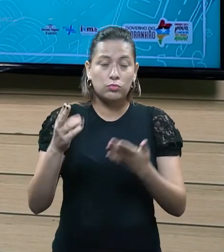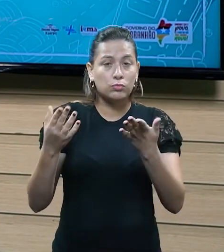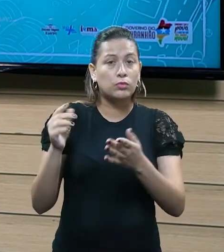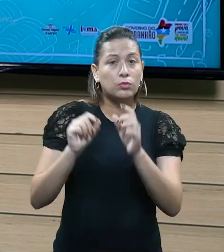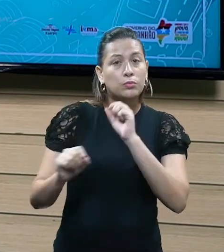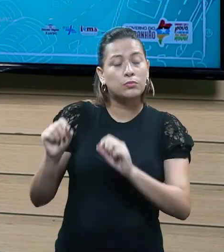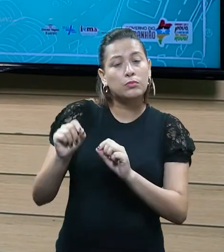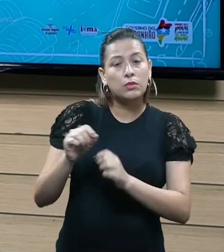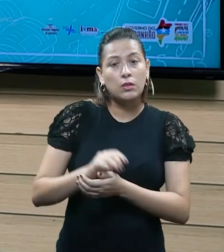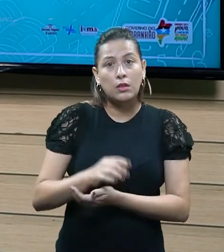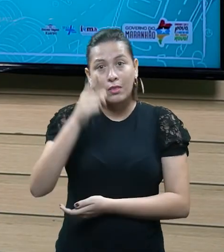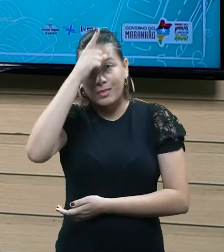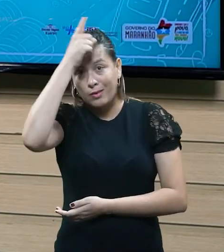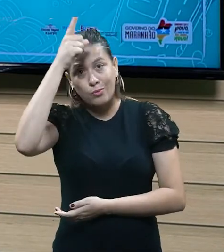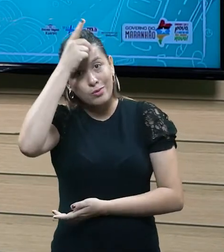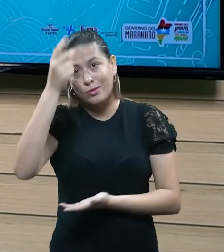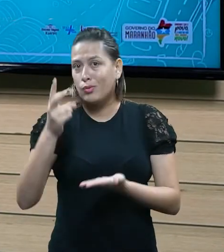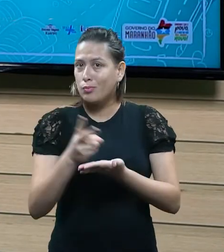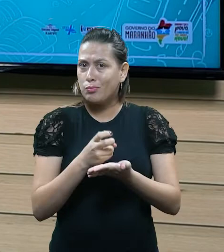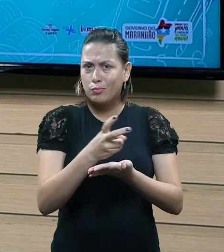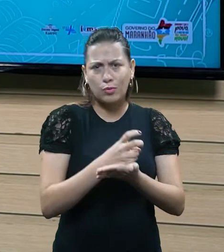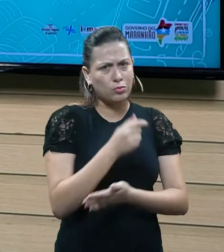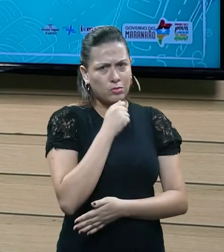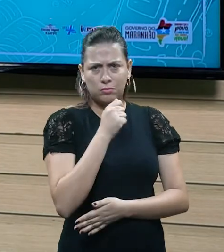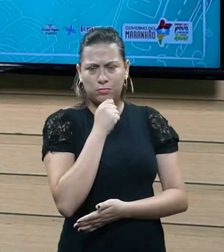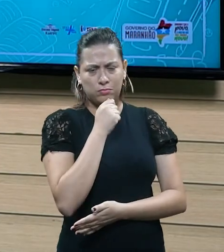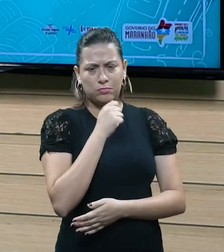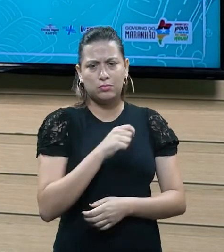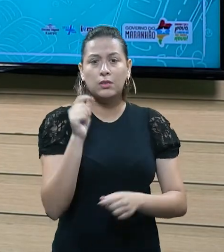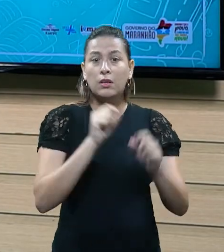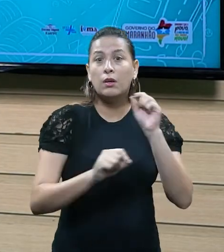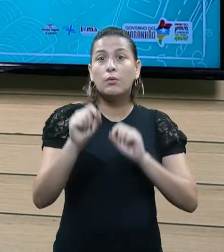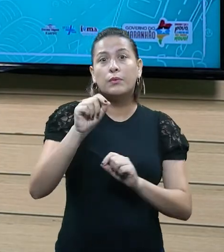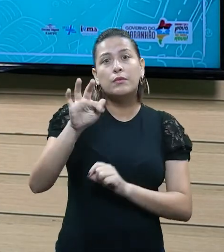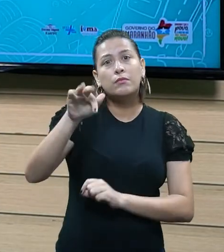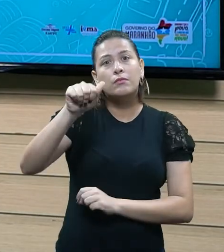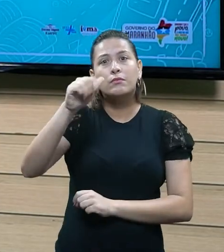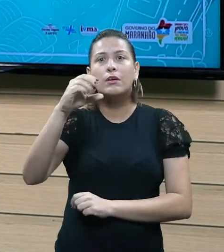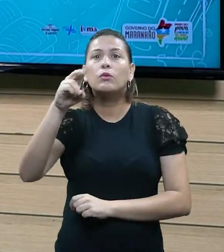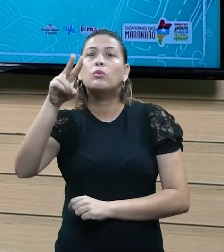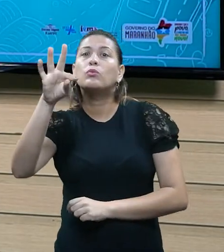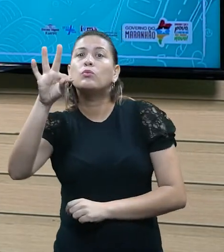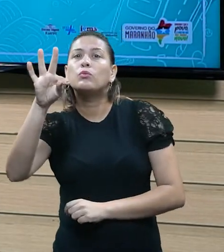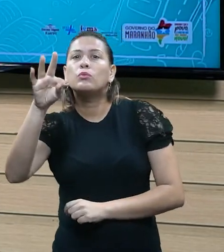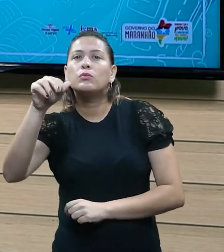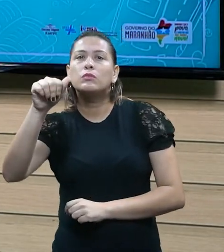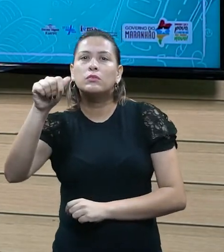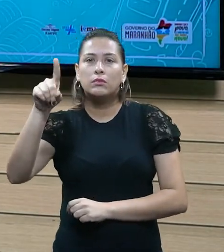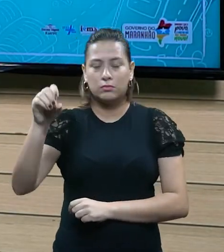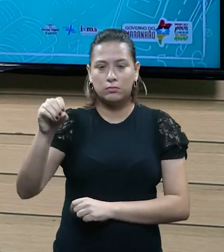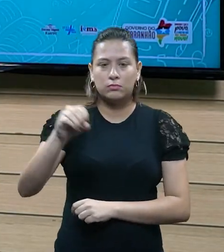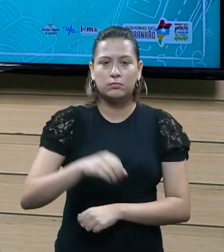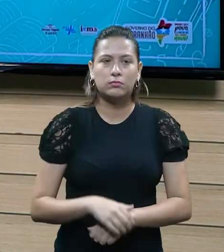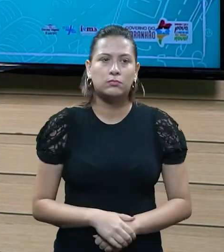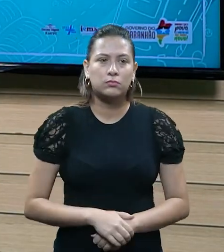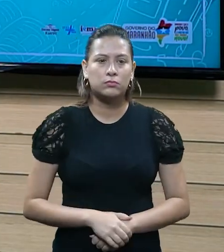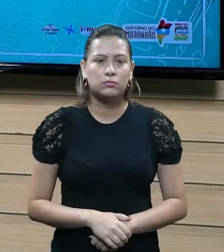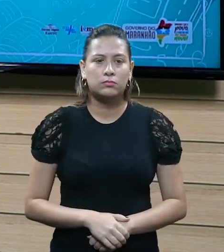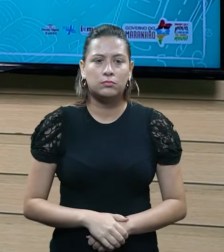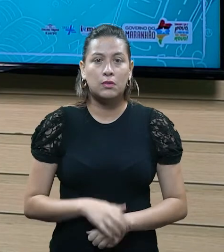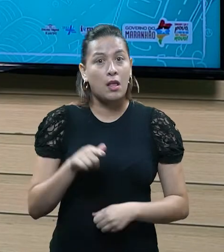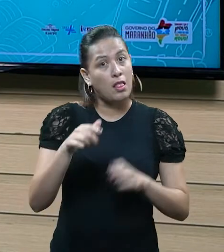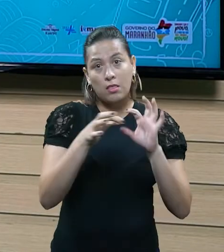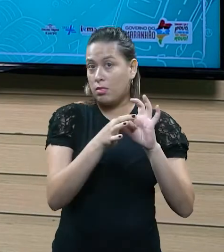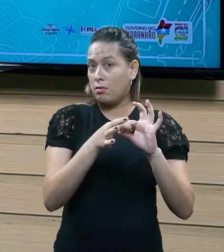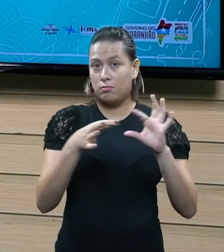imposto, ela não institui esse imposto ainda. É isso para ela, é facultado, tá bom? Então, ela não